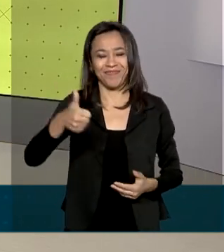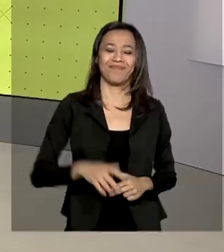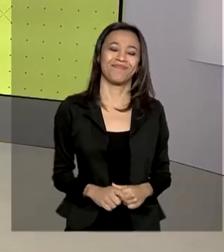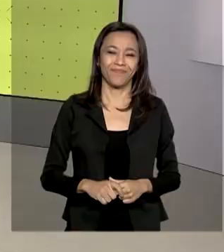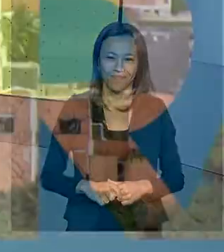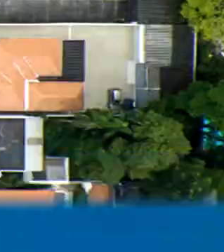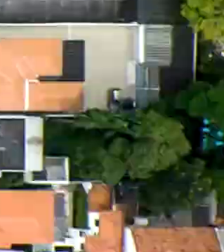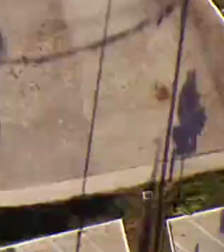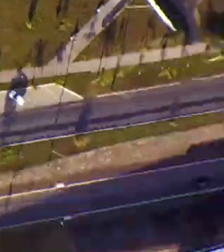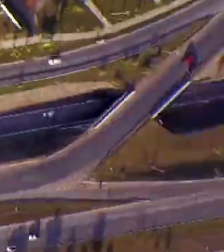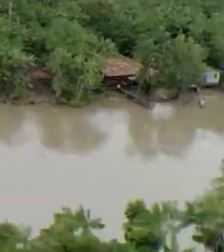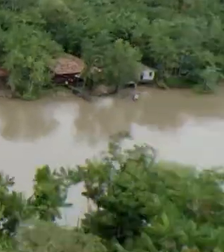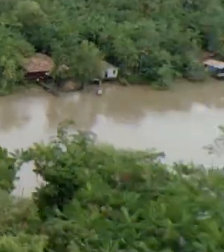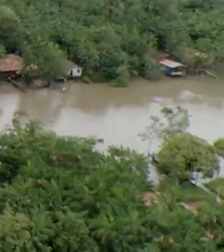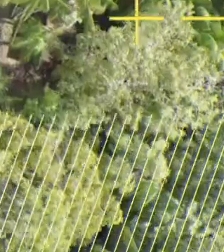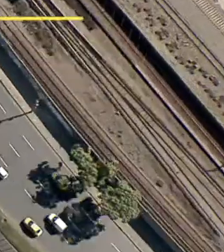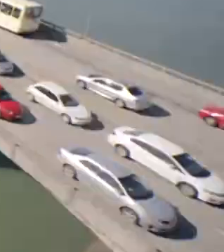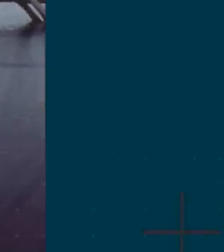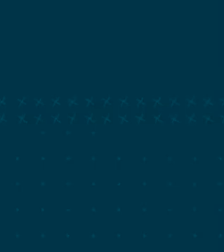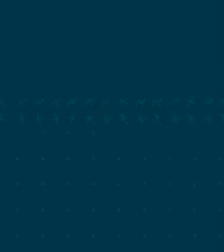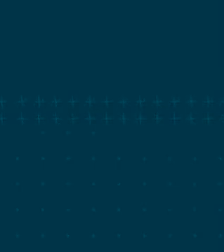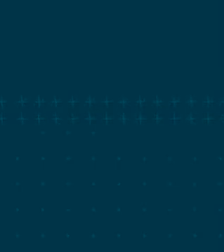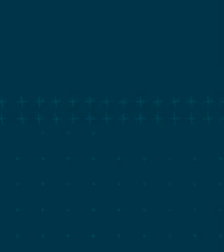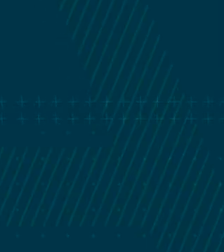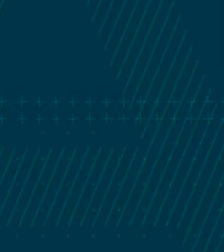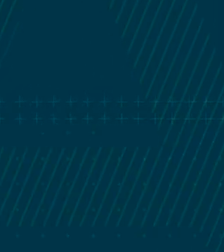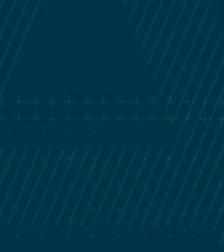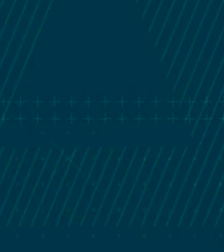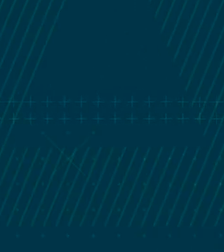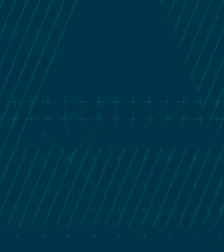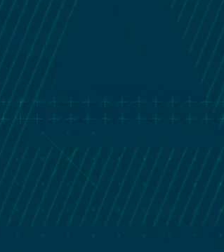Legenda Zanotto